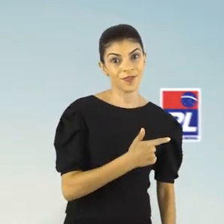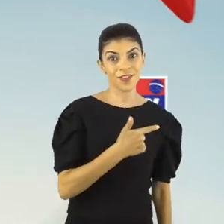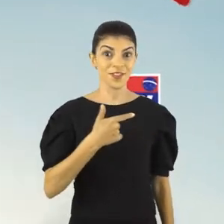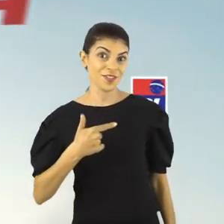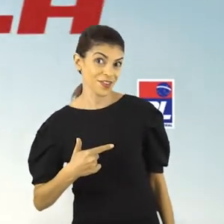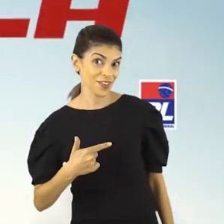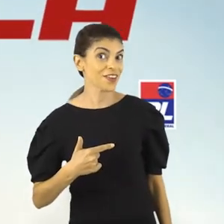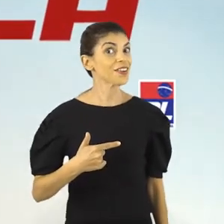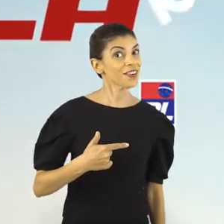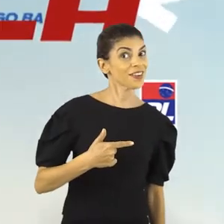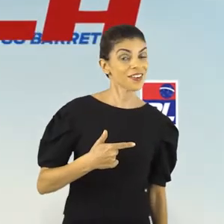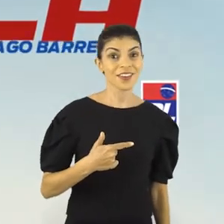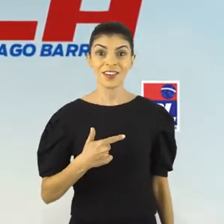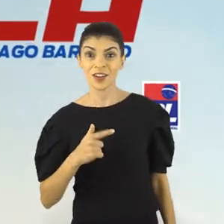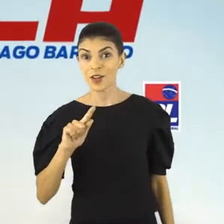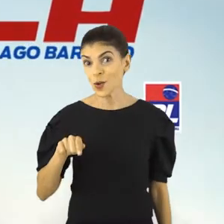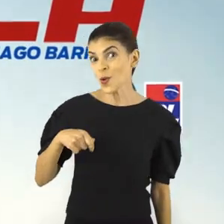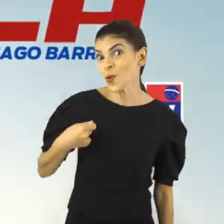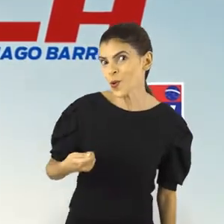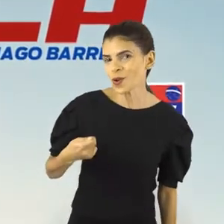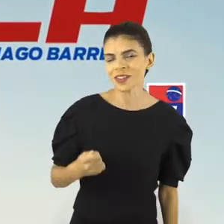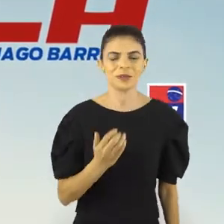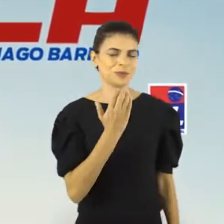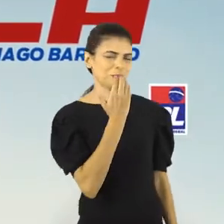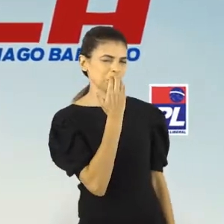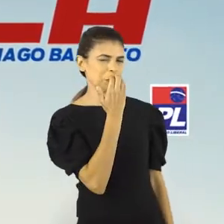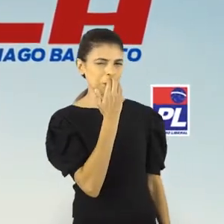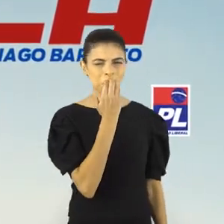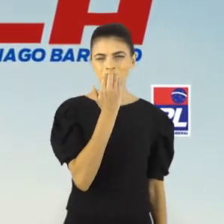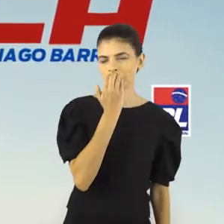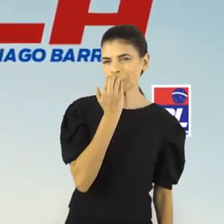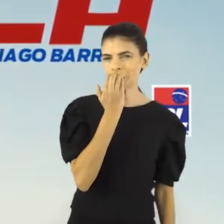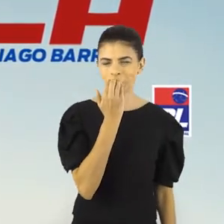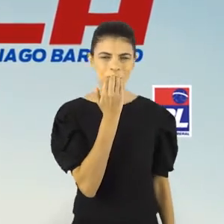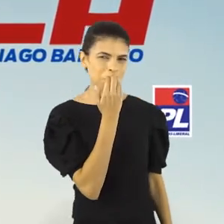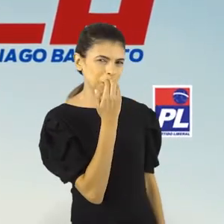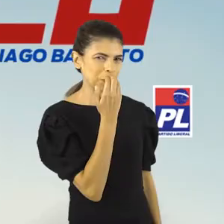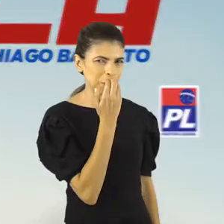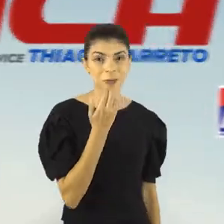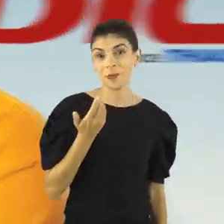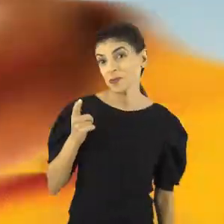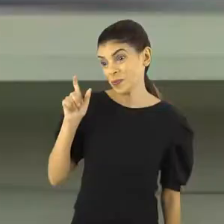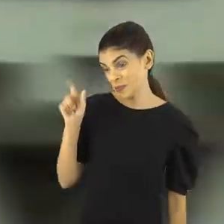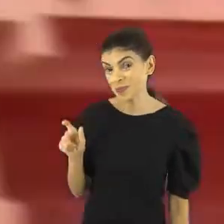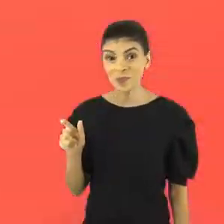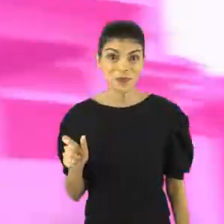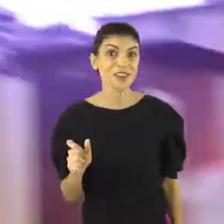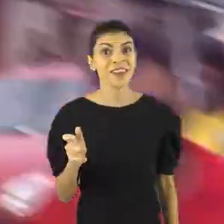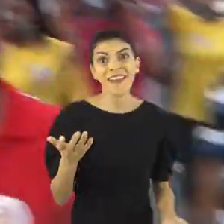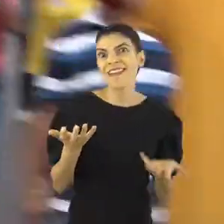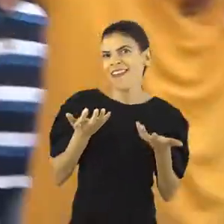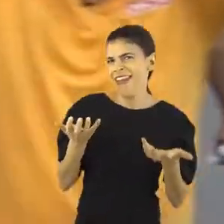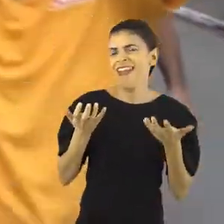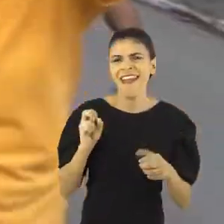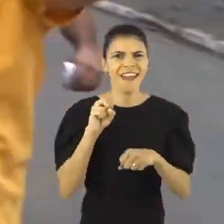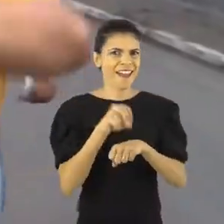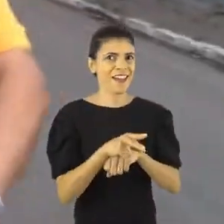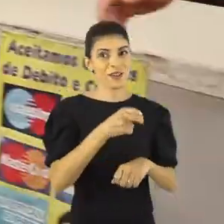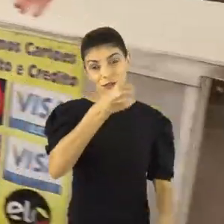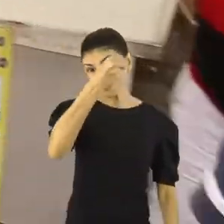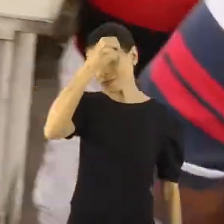Agora é, Dica 22, a gente